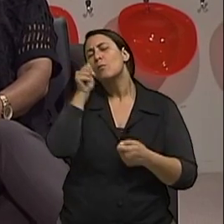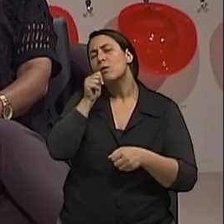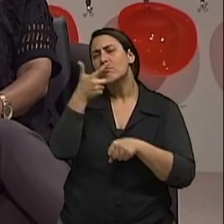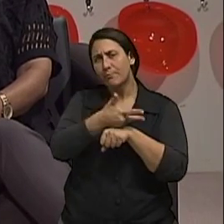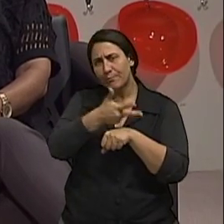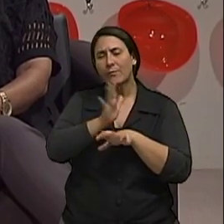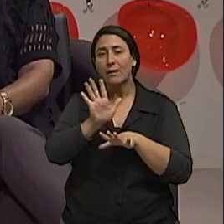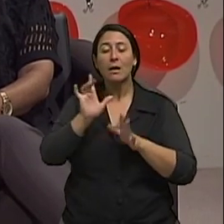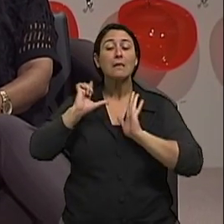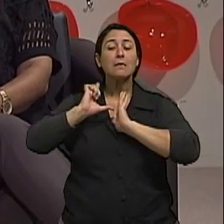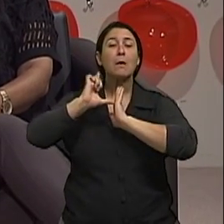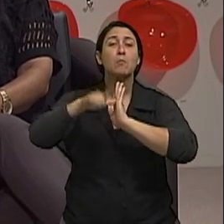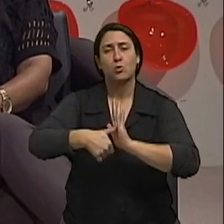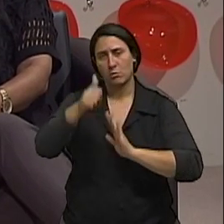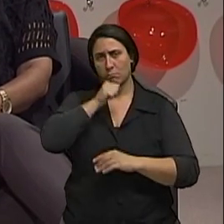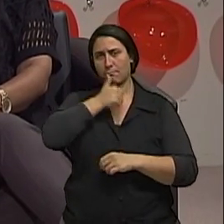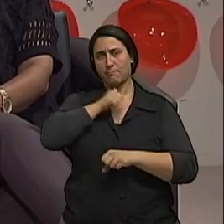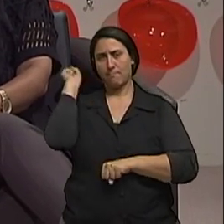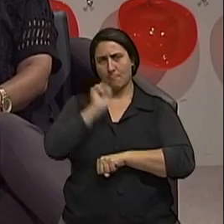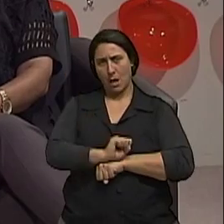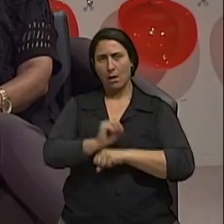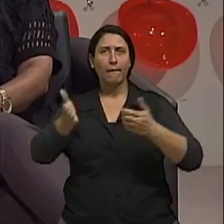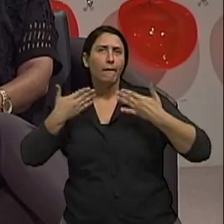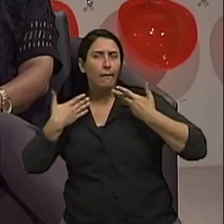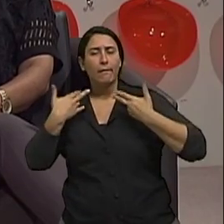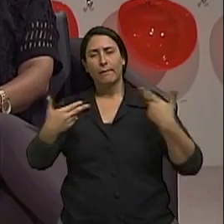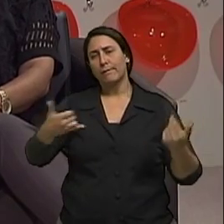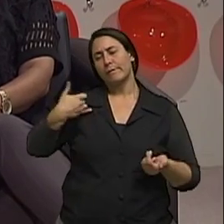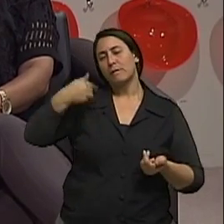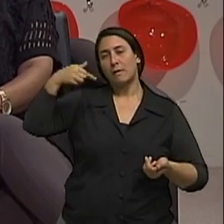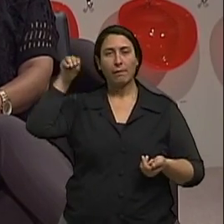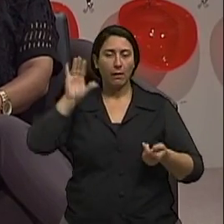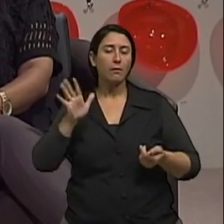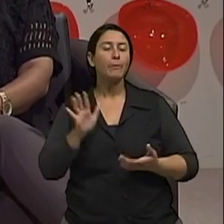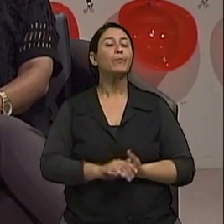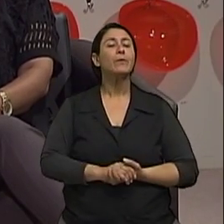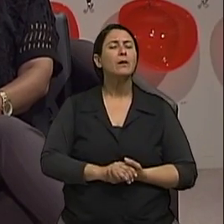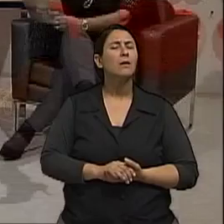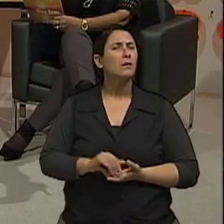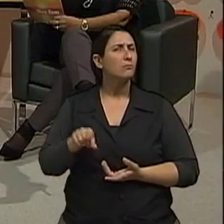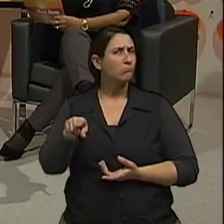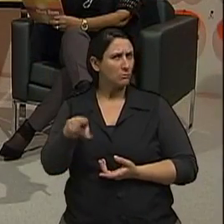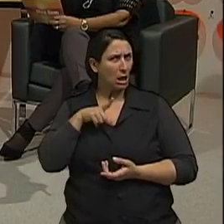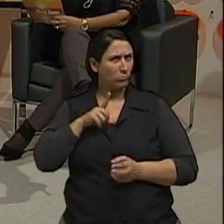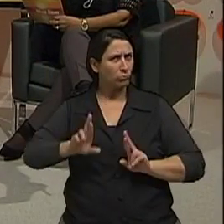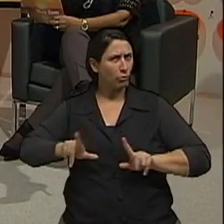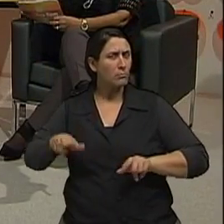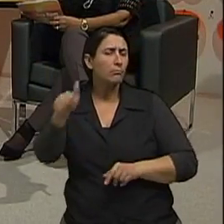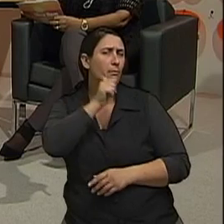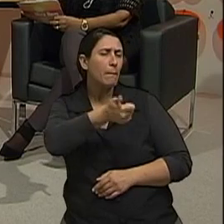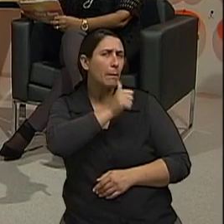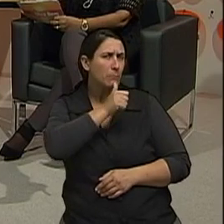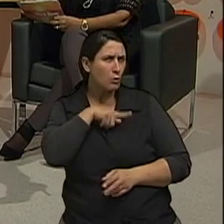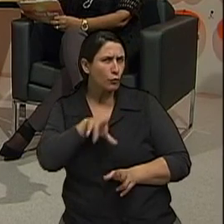mulheres após menopausa, que é das mulheres que a está falando, 60, 70 anos, esse organismo tem uma diferença para a questão